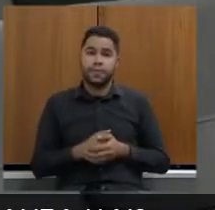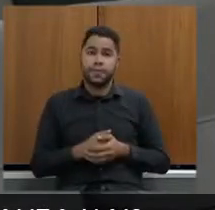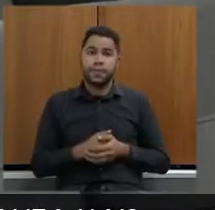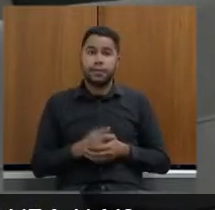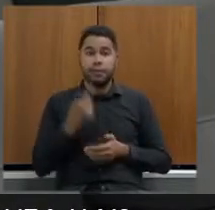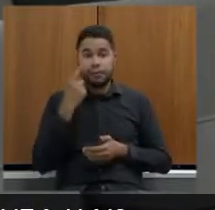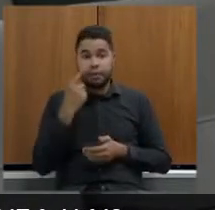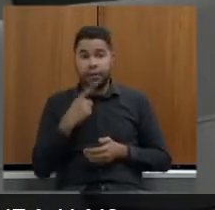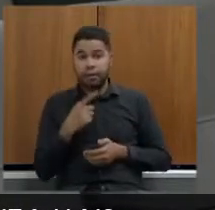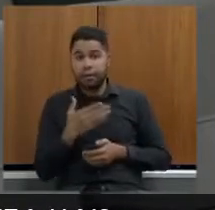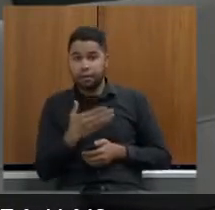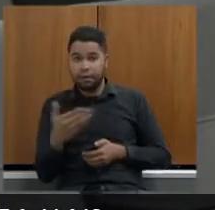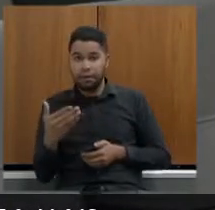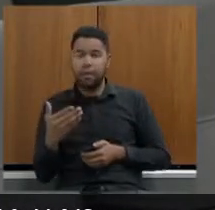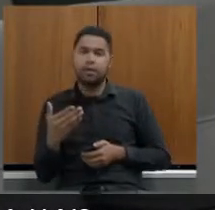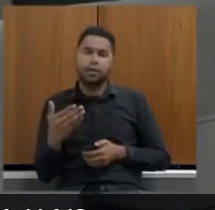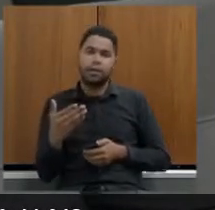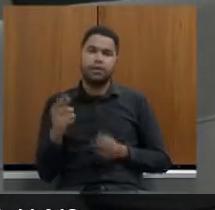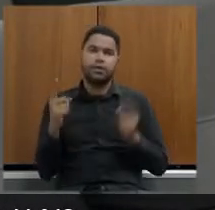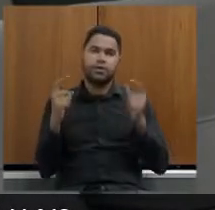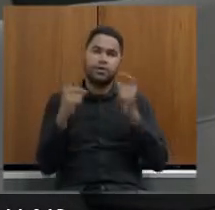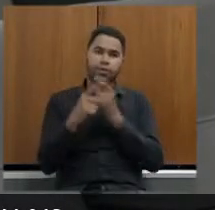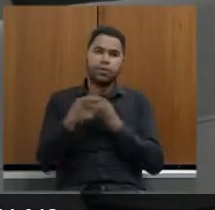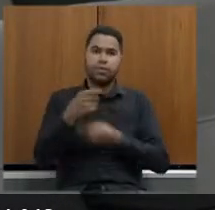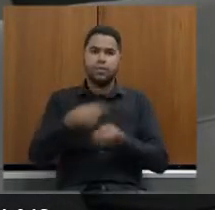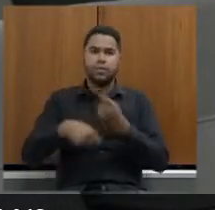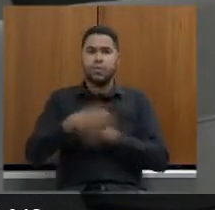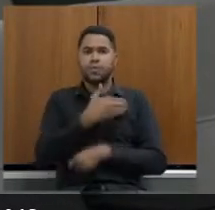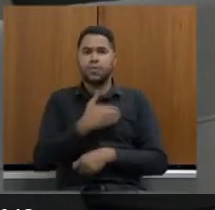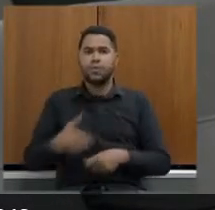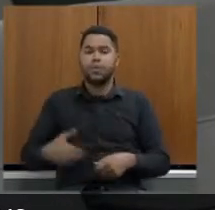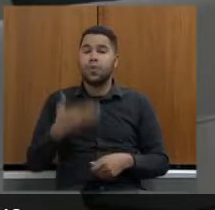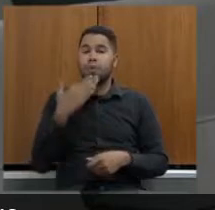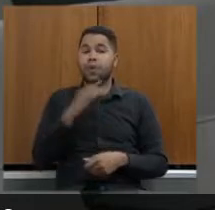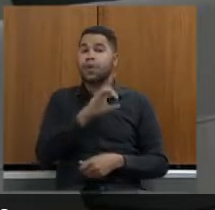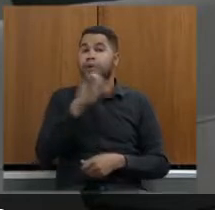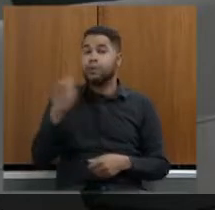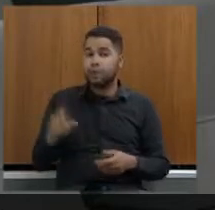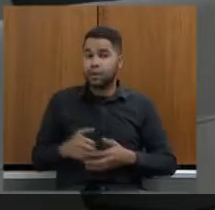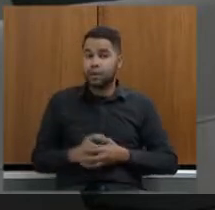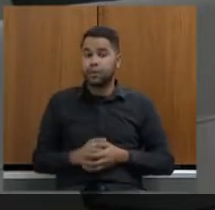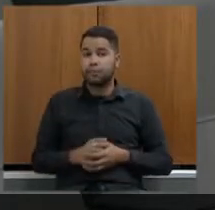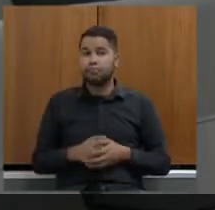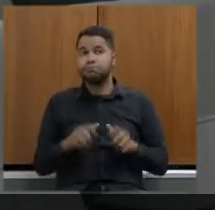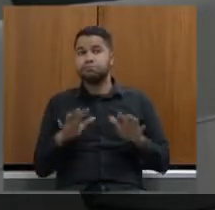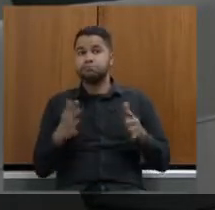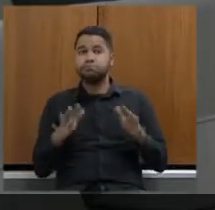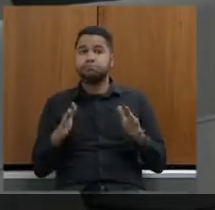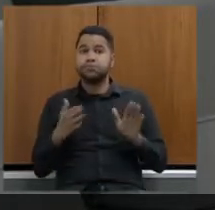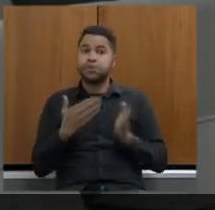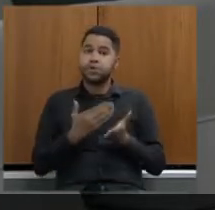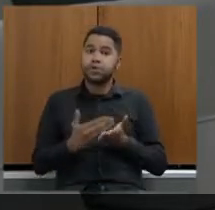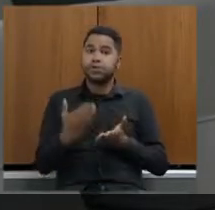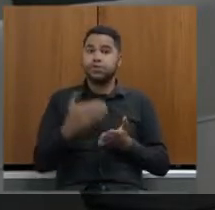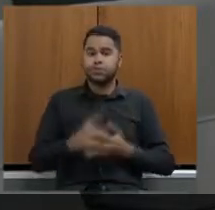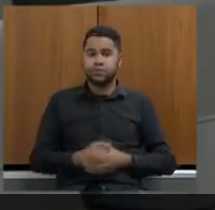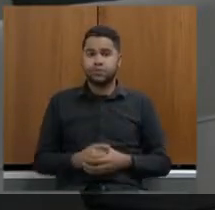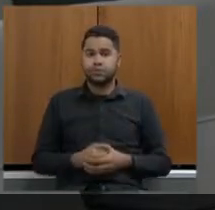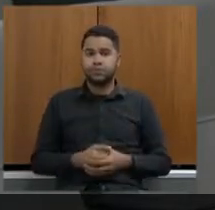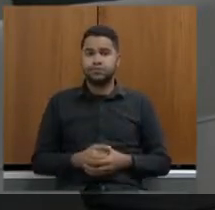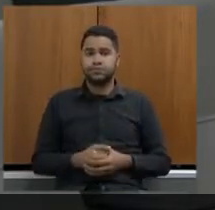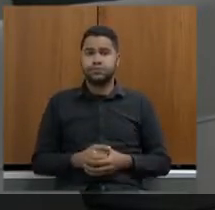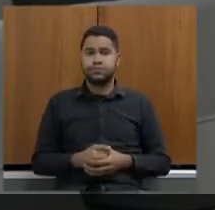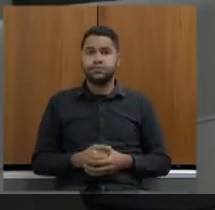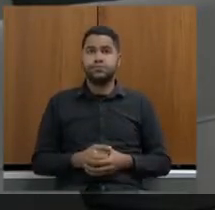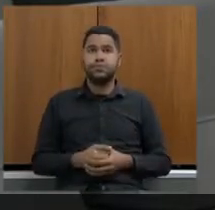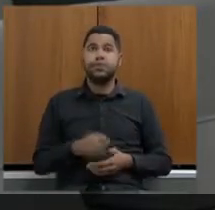previsão eu sei que isso é mais difícil na administração pública mas assim qual a data mais provável que se inicie obrigado por favor novamente